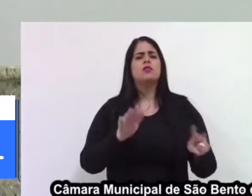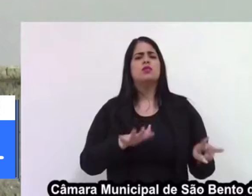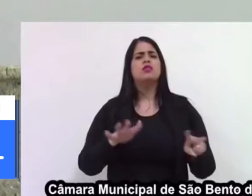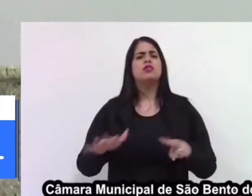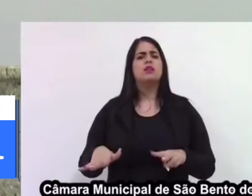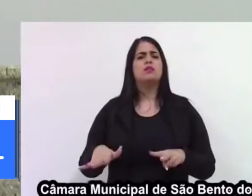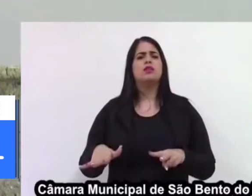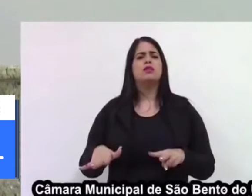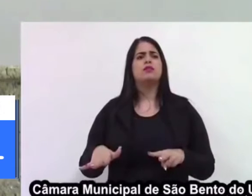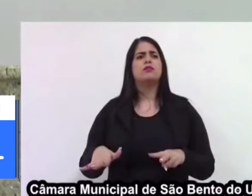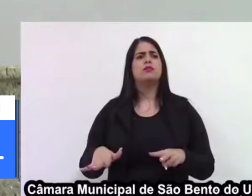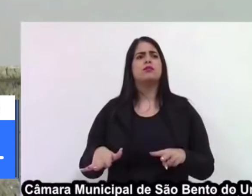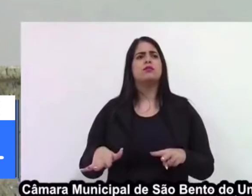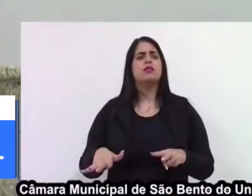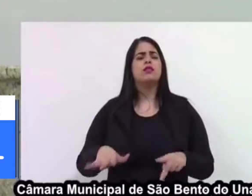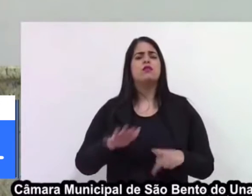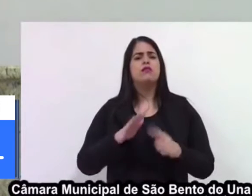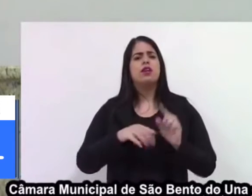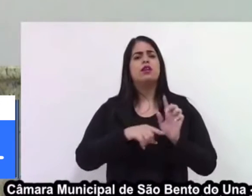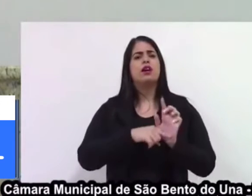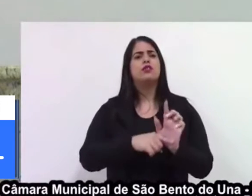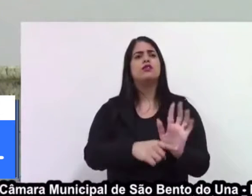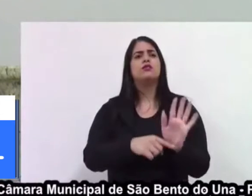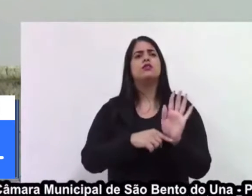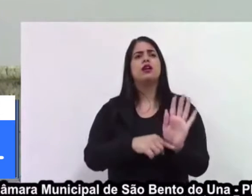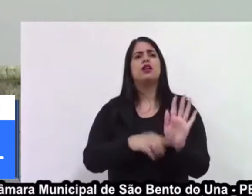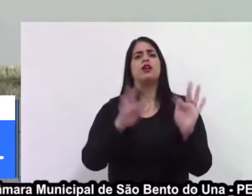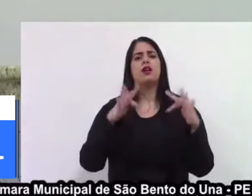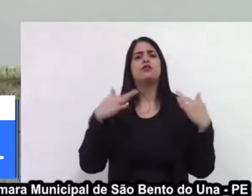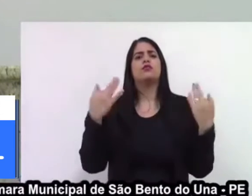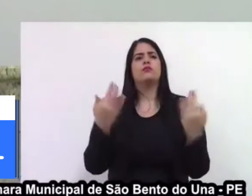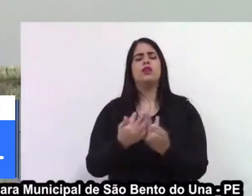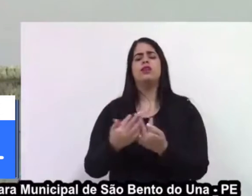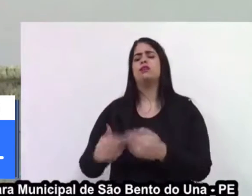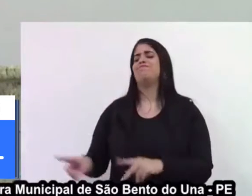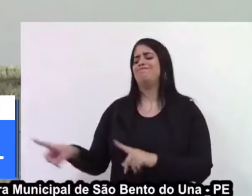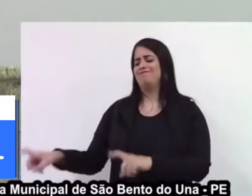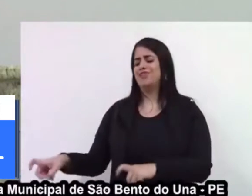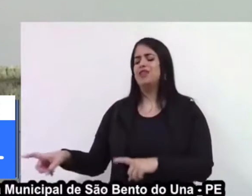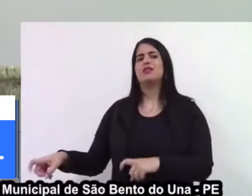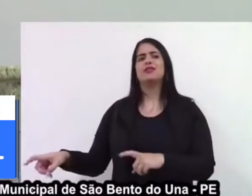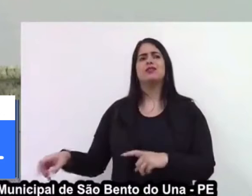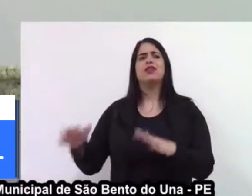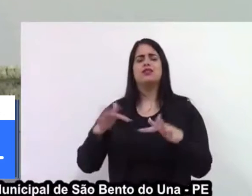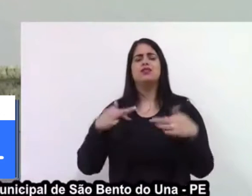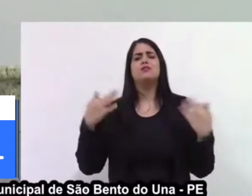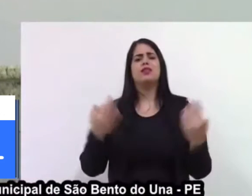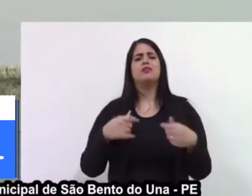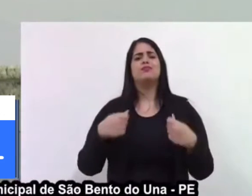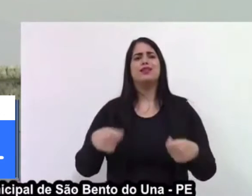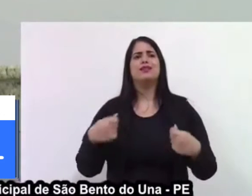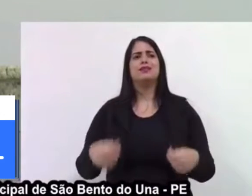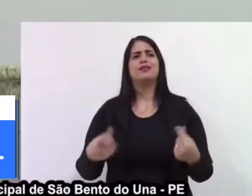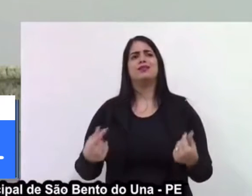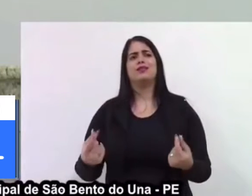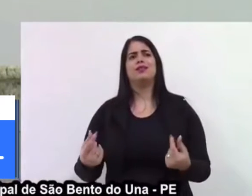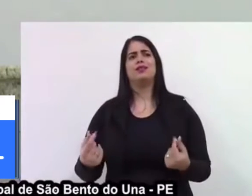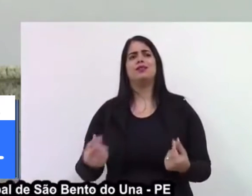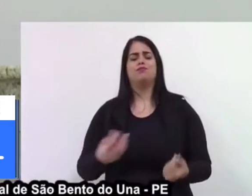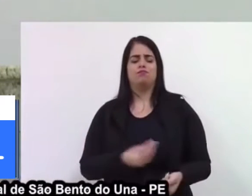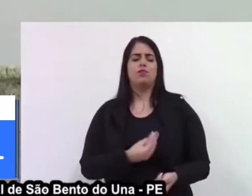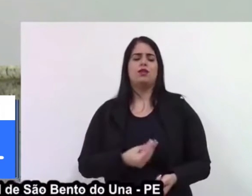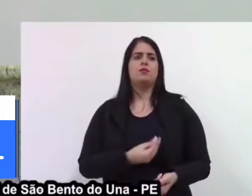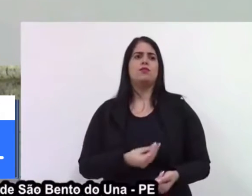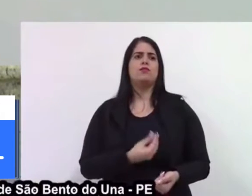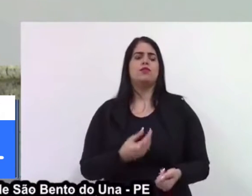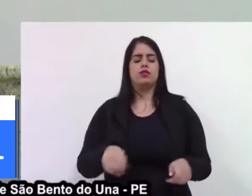vai ajudar a todo agricultor, a toda família que precisa de uma renda para sobreviver. E também, a